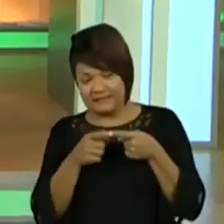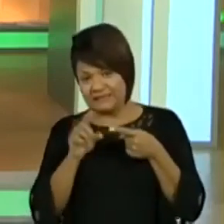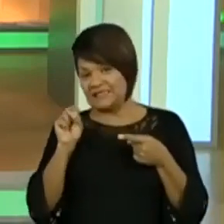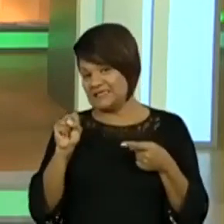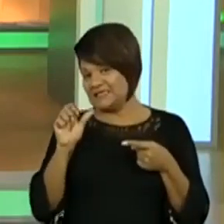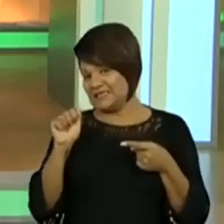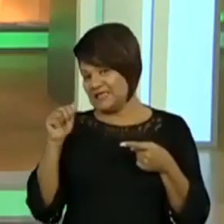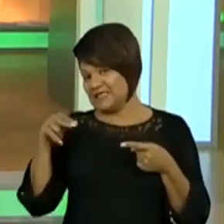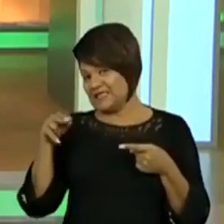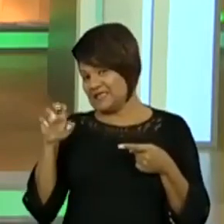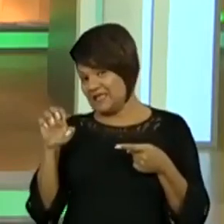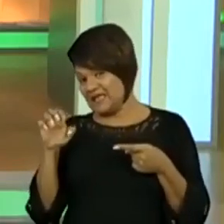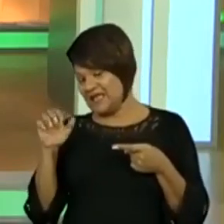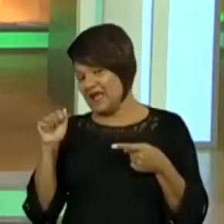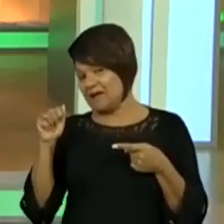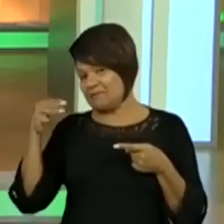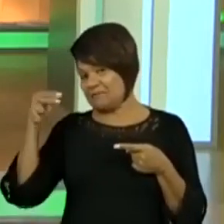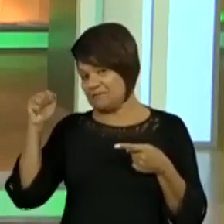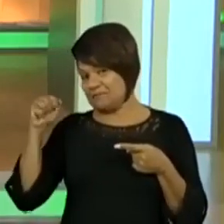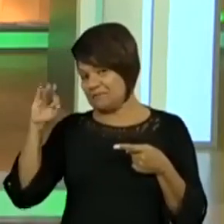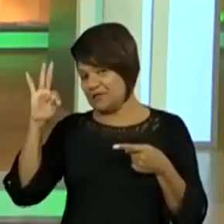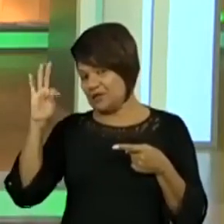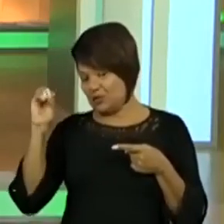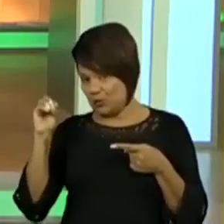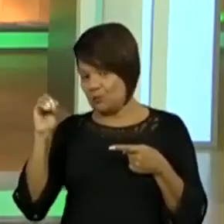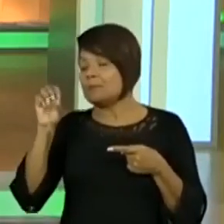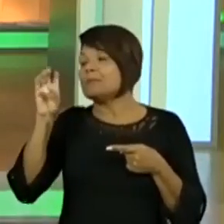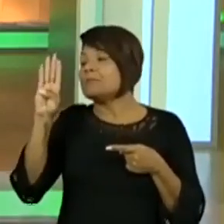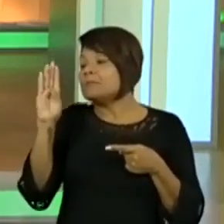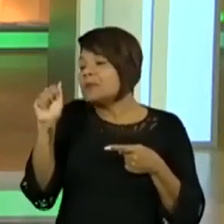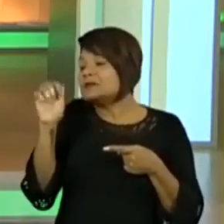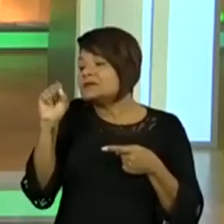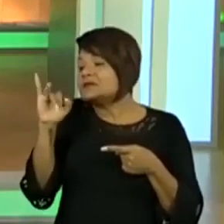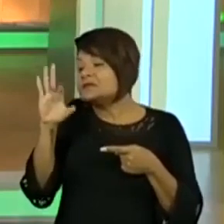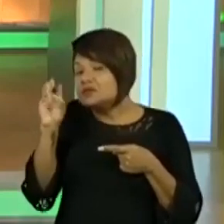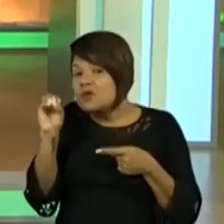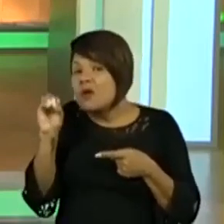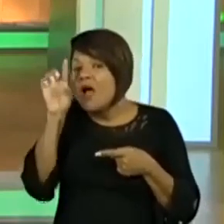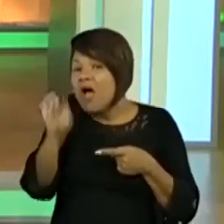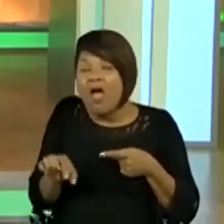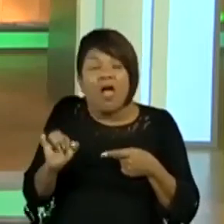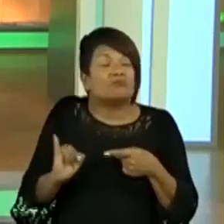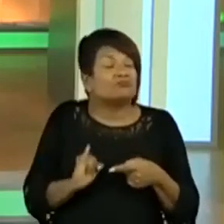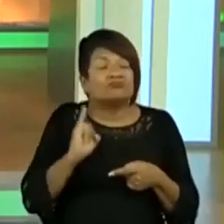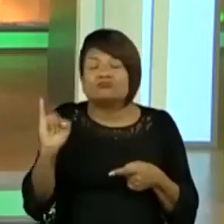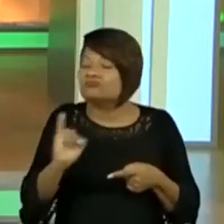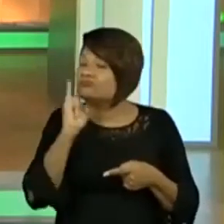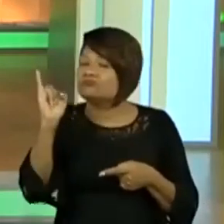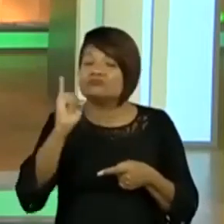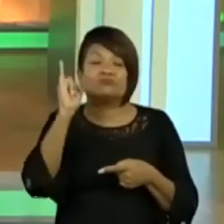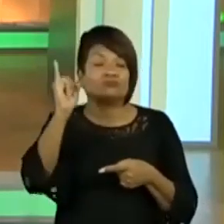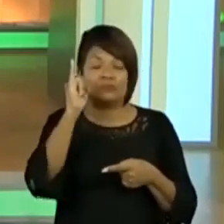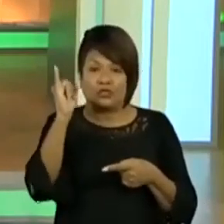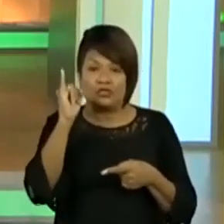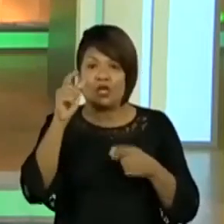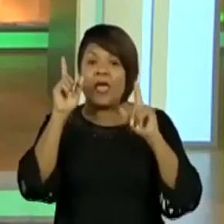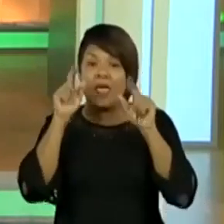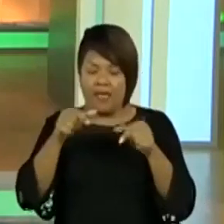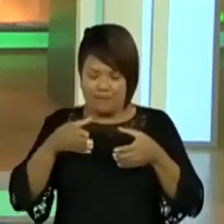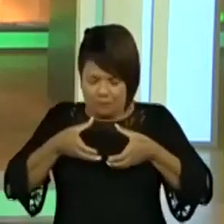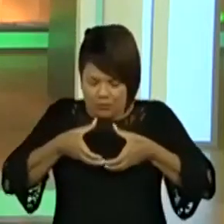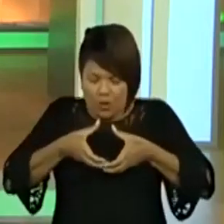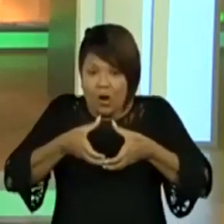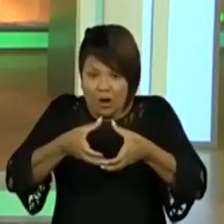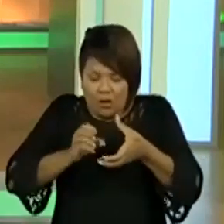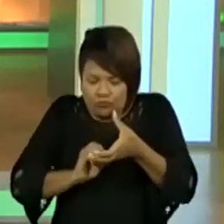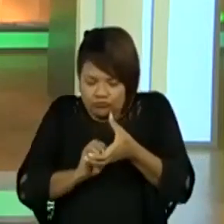é extremamente importante. Sério, muito, muito importante. O saneamento básico é o que leva à rede de esgoto, bem